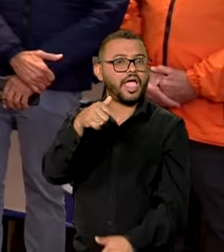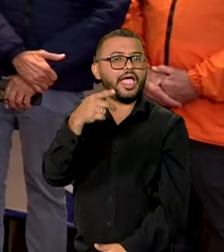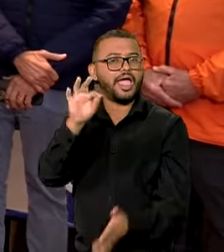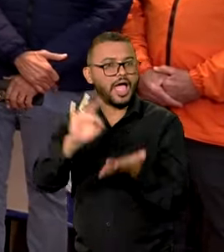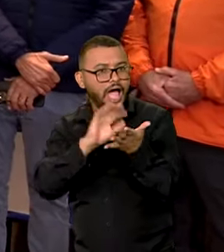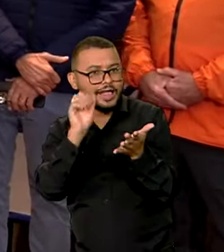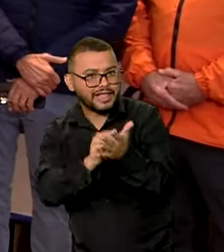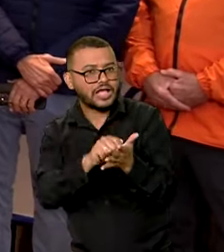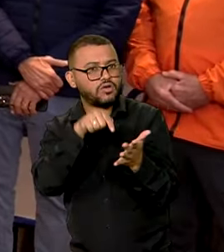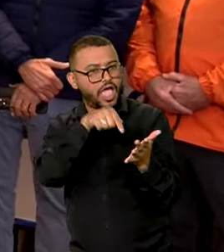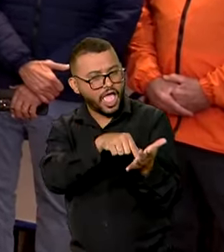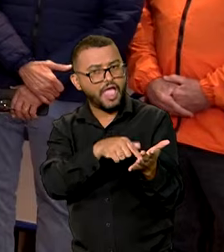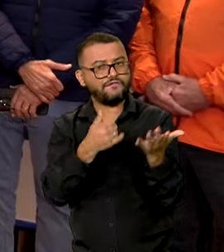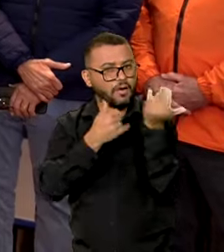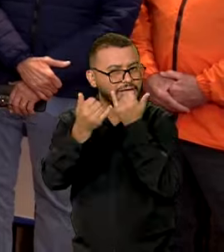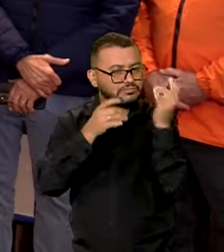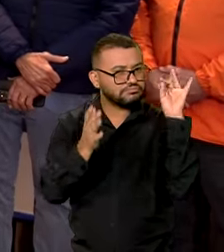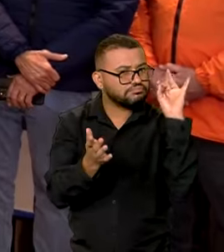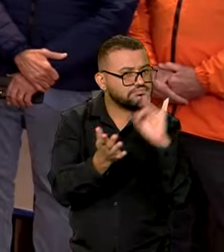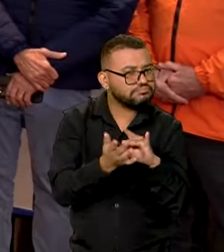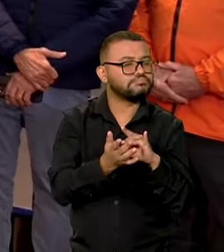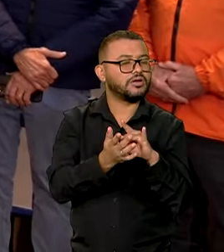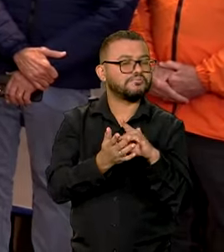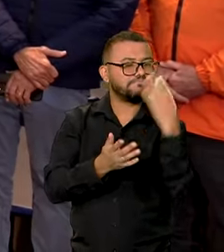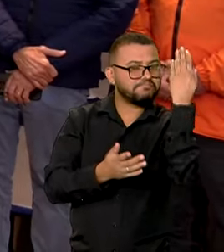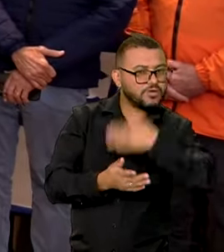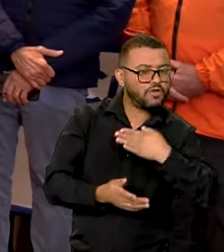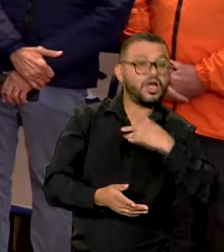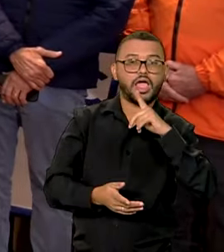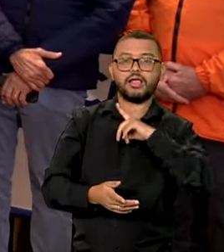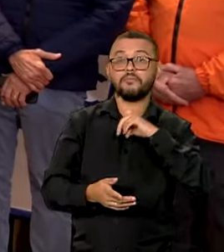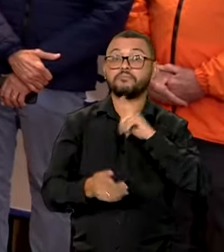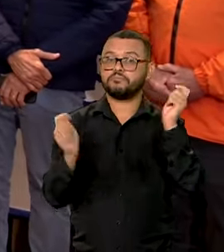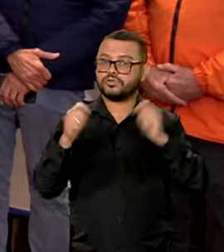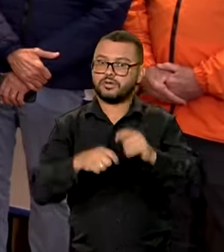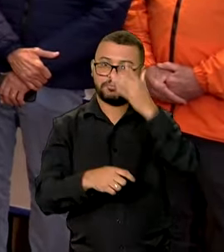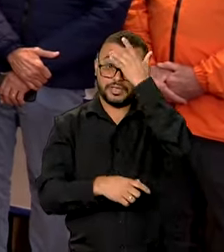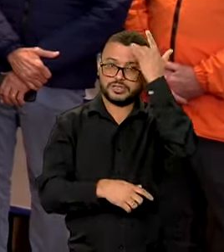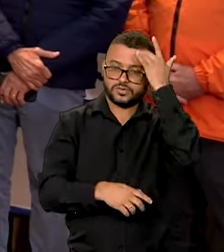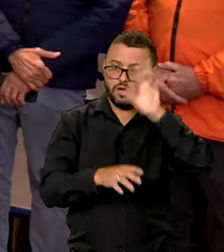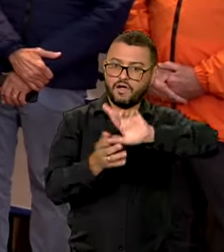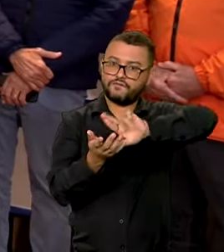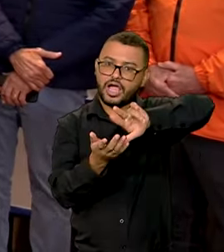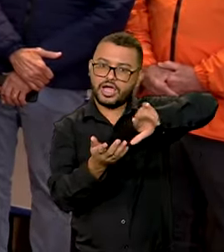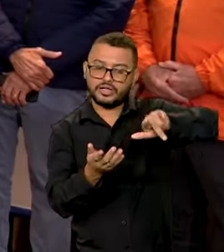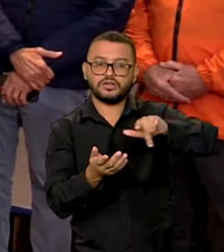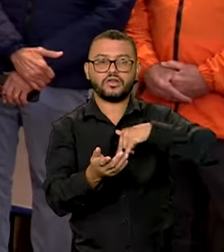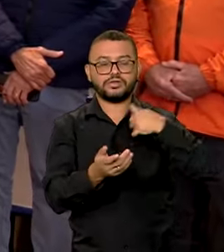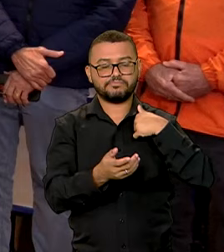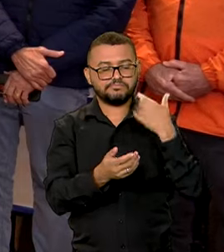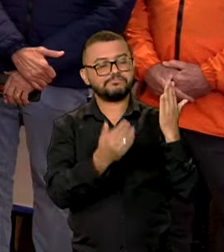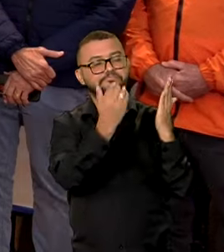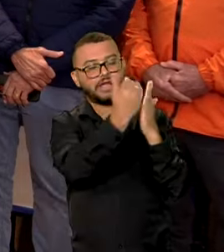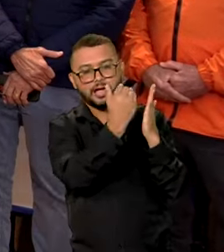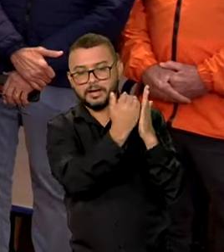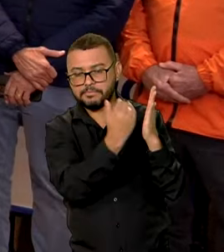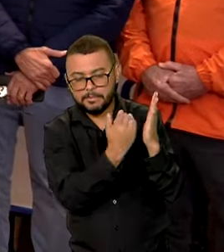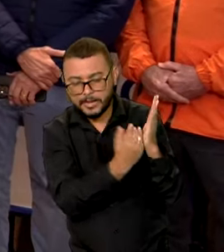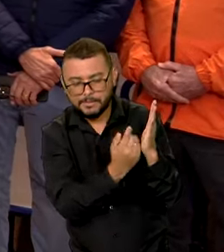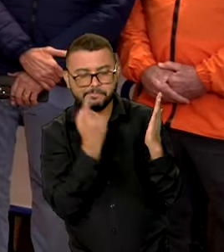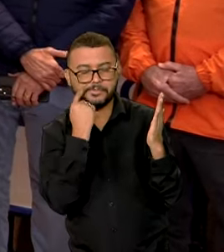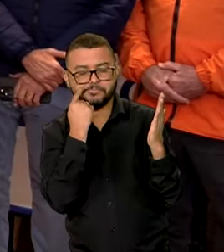dados que foram informados são comprovados por essas diversas etapas de checagem que nós